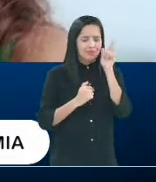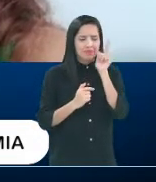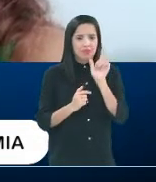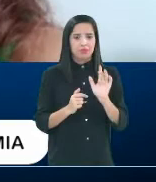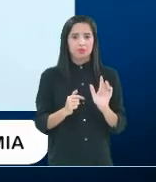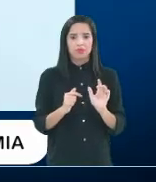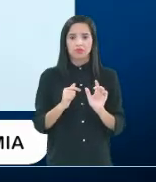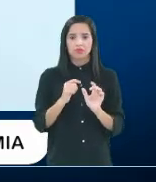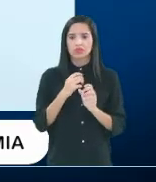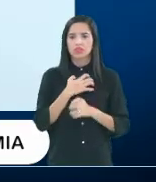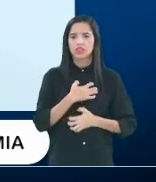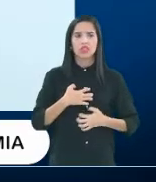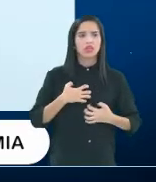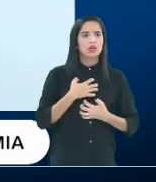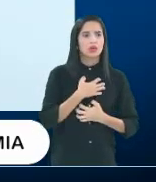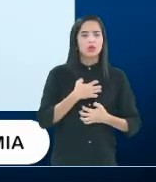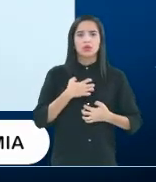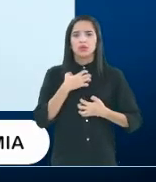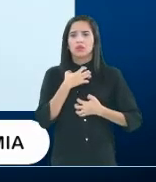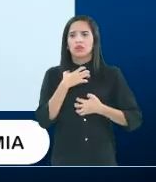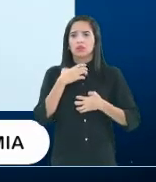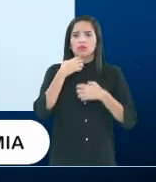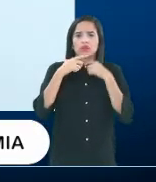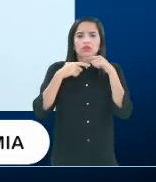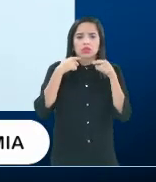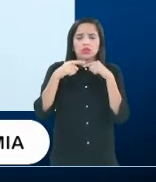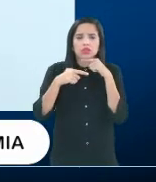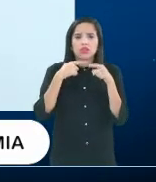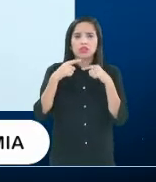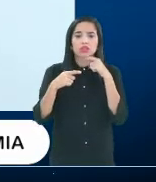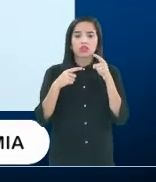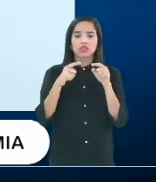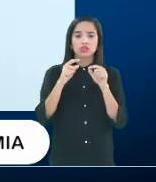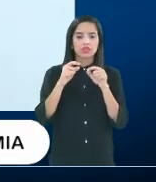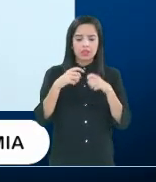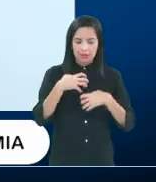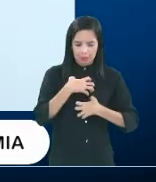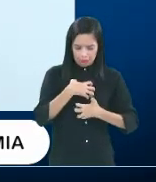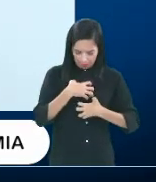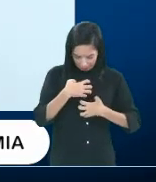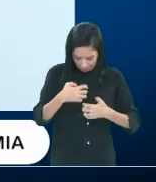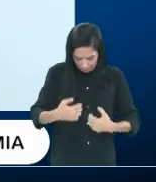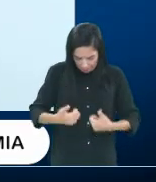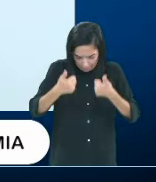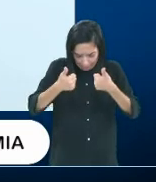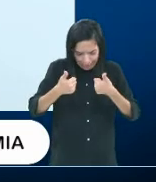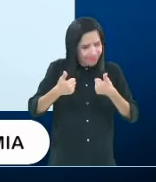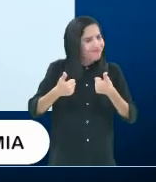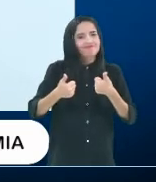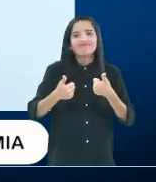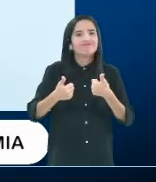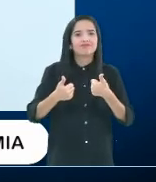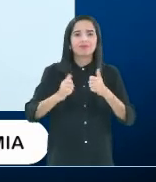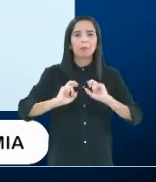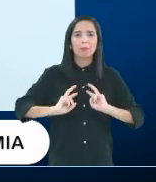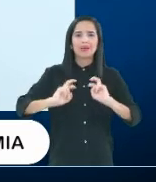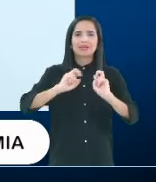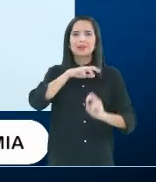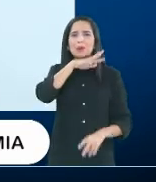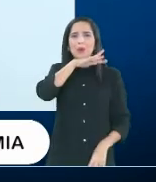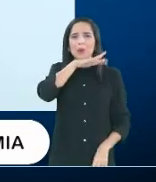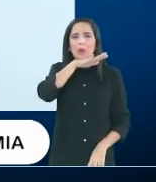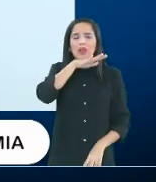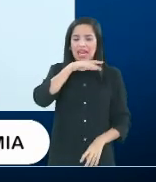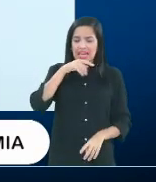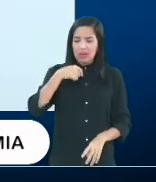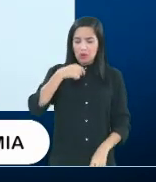está em desespero, é, e, você não estar bem, você percebe que não está bem, mesmo que você não saiba o que